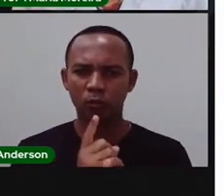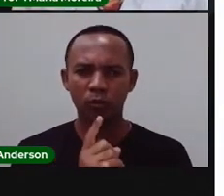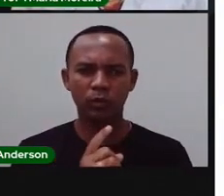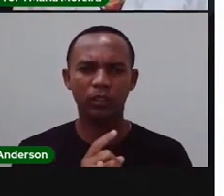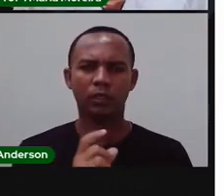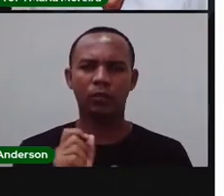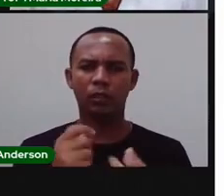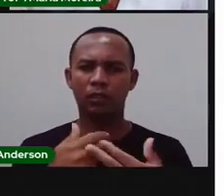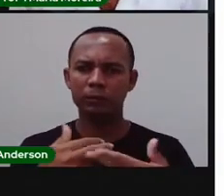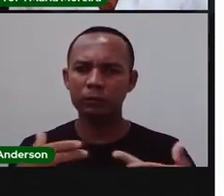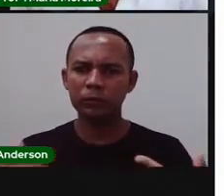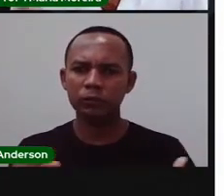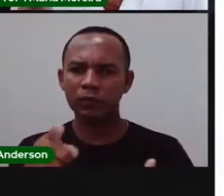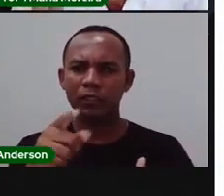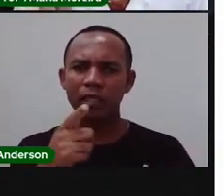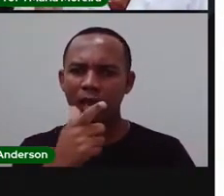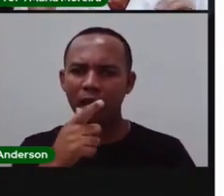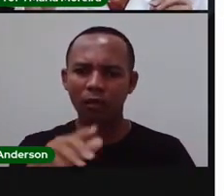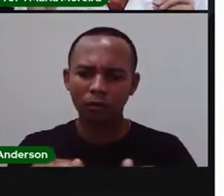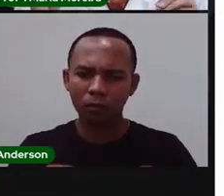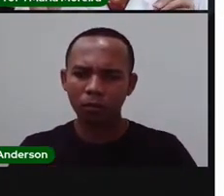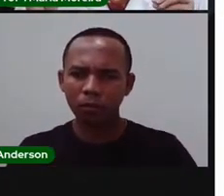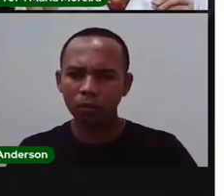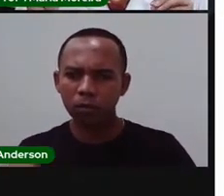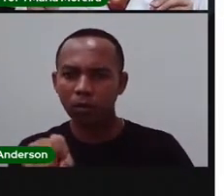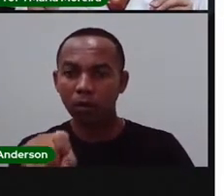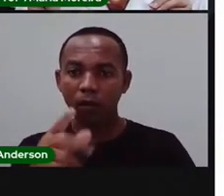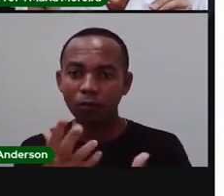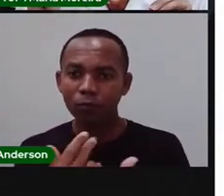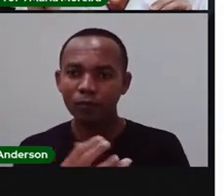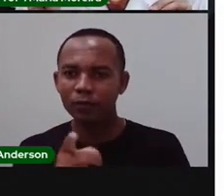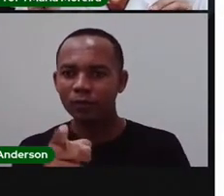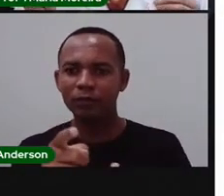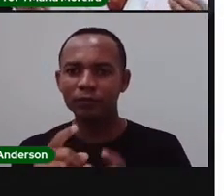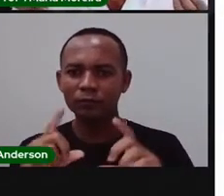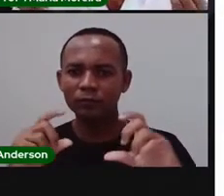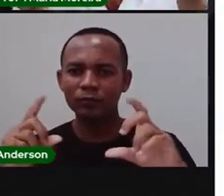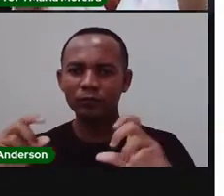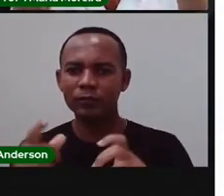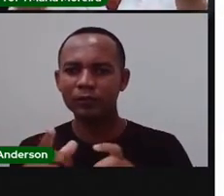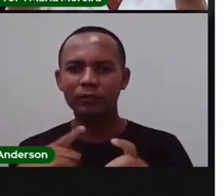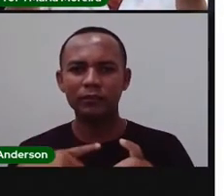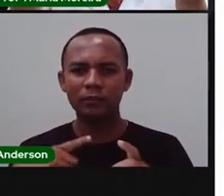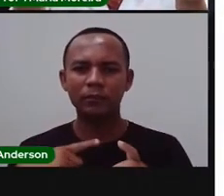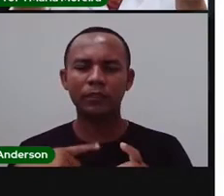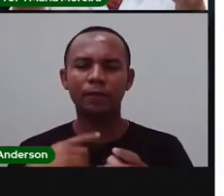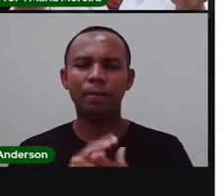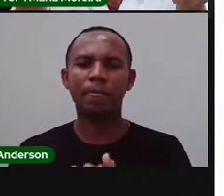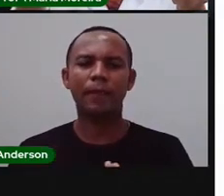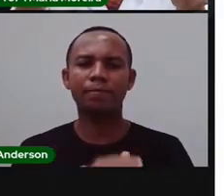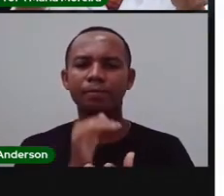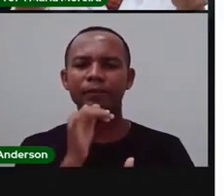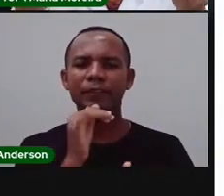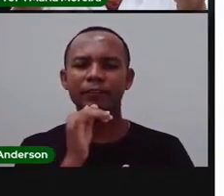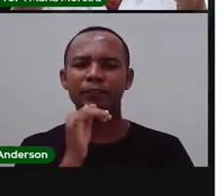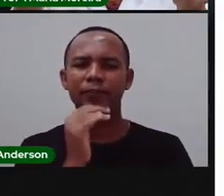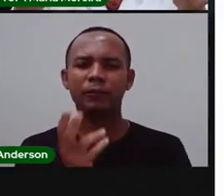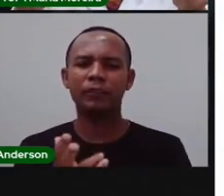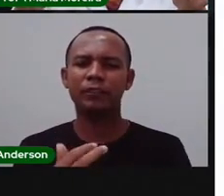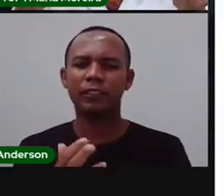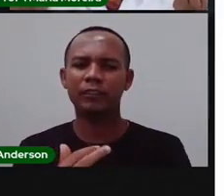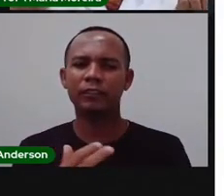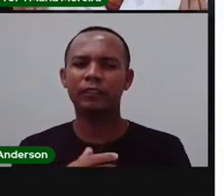outras plantas. E assim, a Pró também quer que vocês pensem da seguinte maneira. Em alguma dessas duas imagens aí,